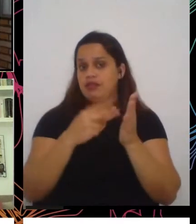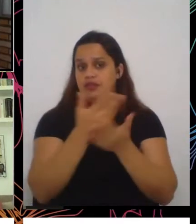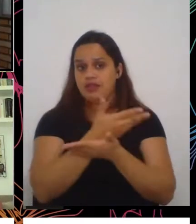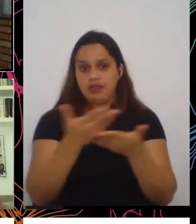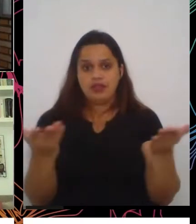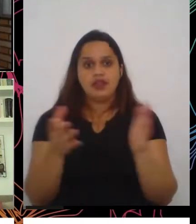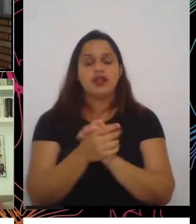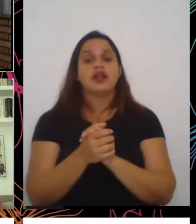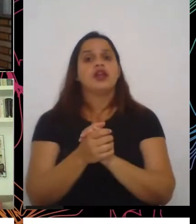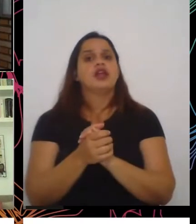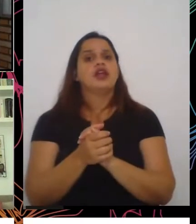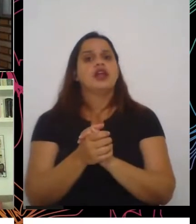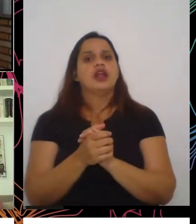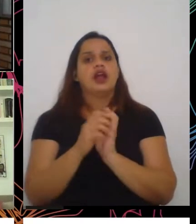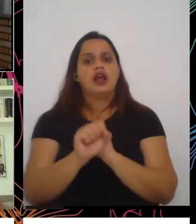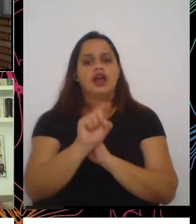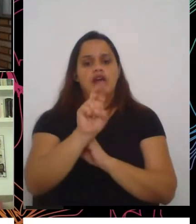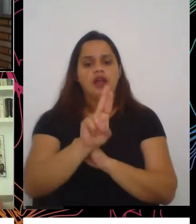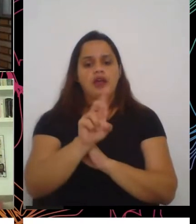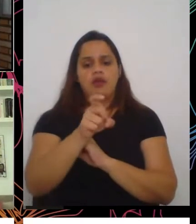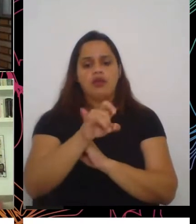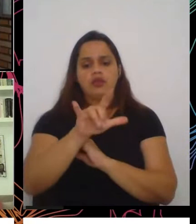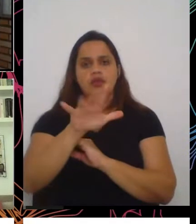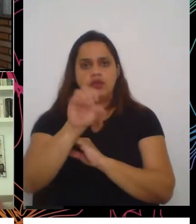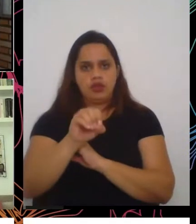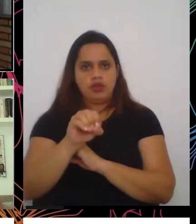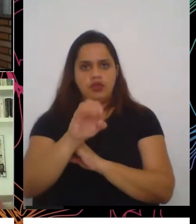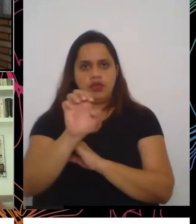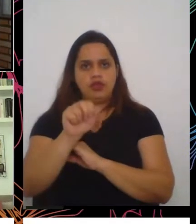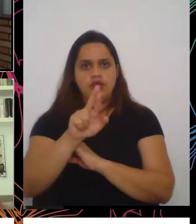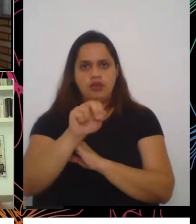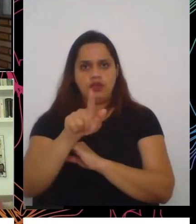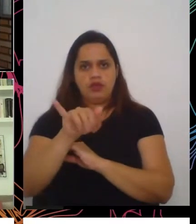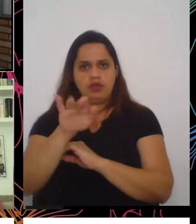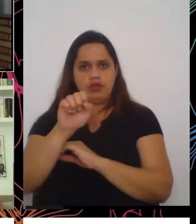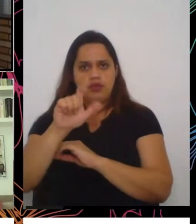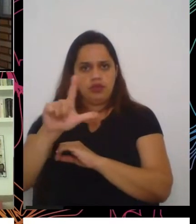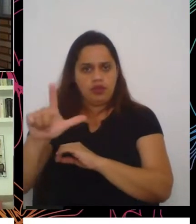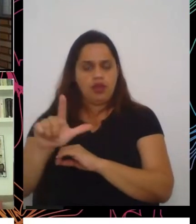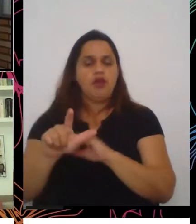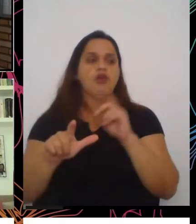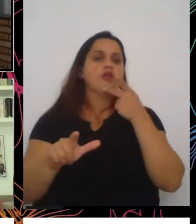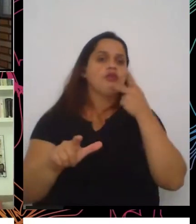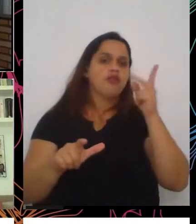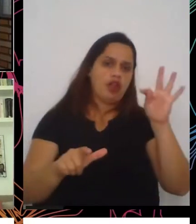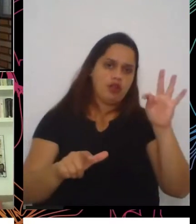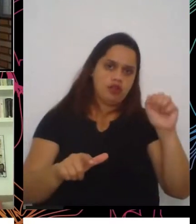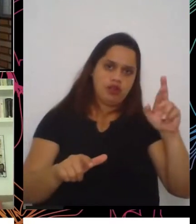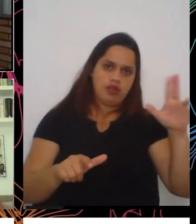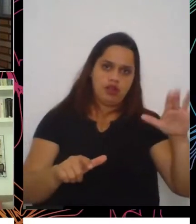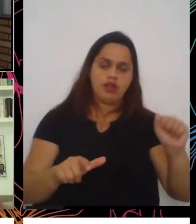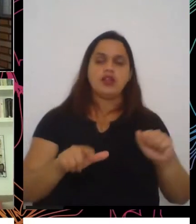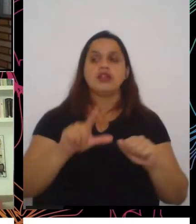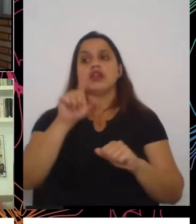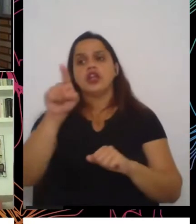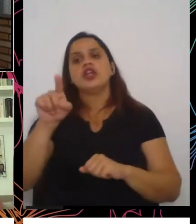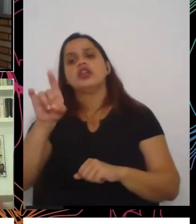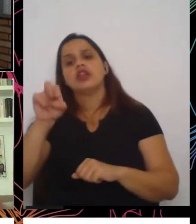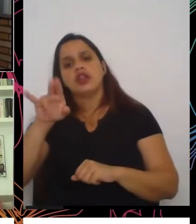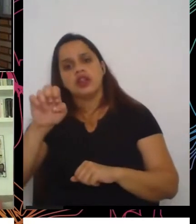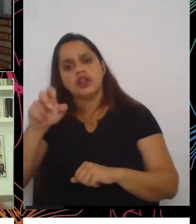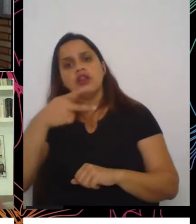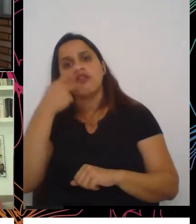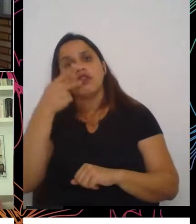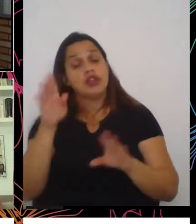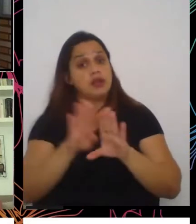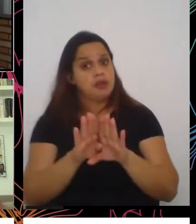emergencial, como tanto a Tereza falou, agora também o Daniel falou, ele nos mostrou